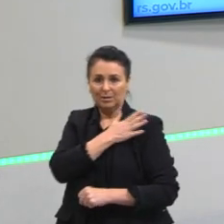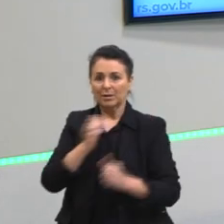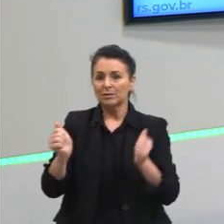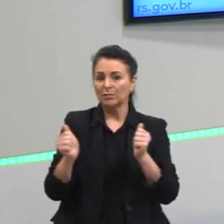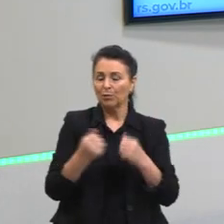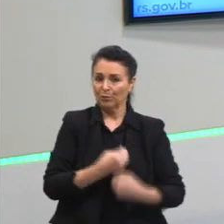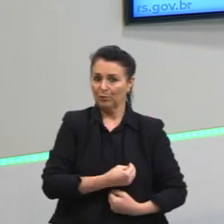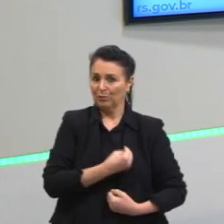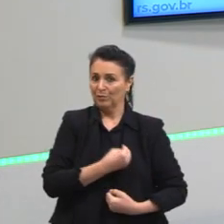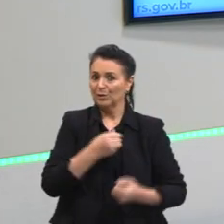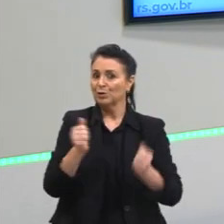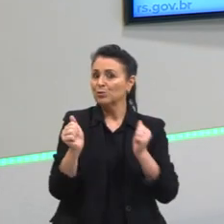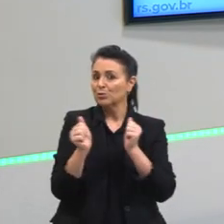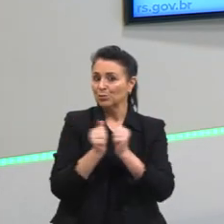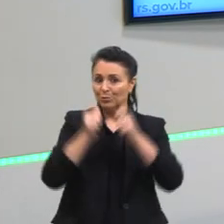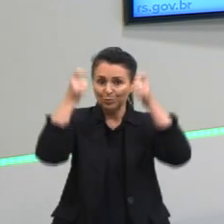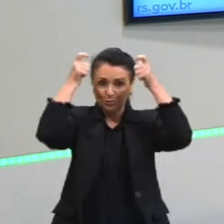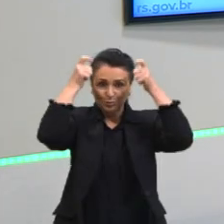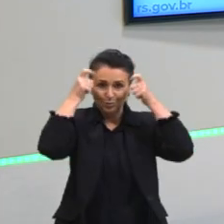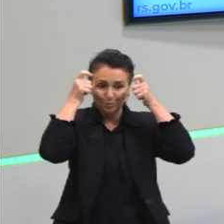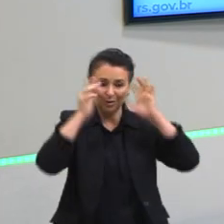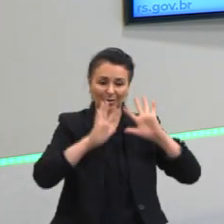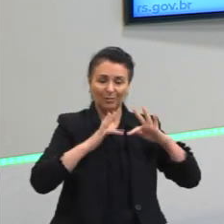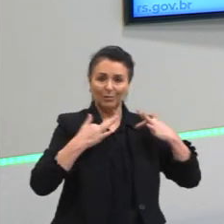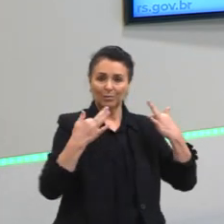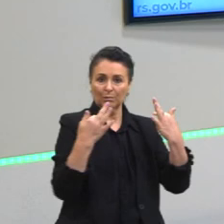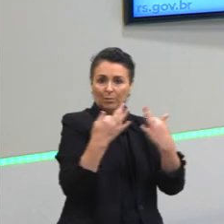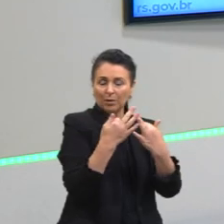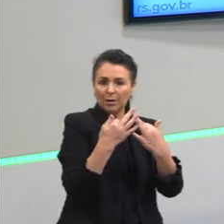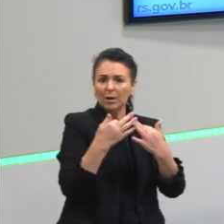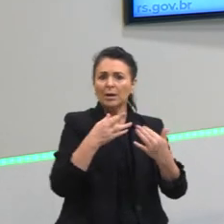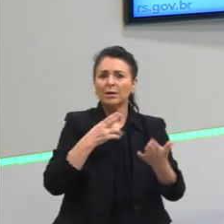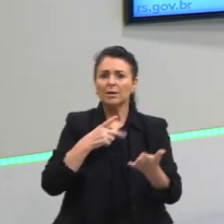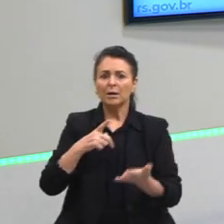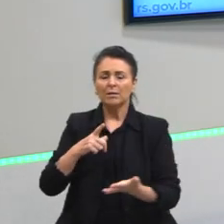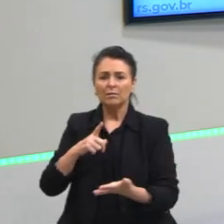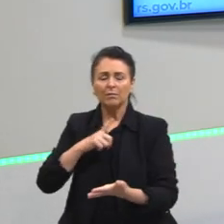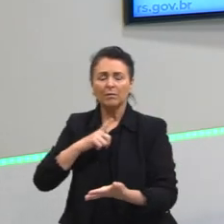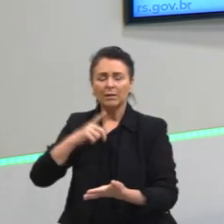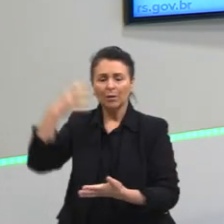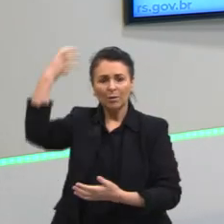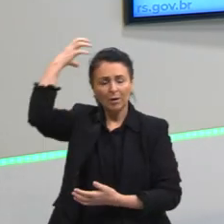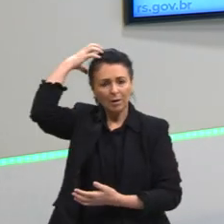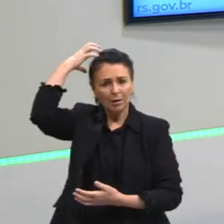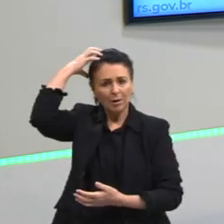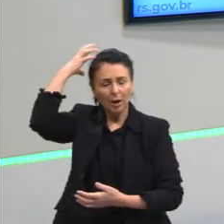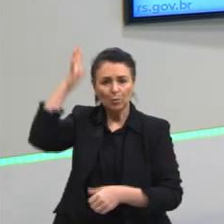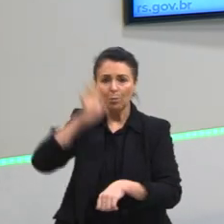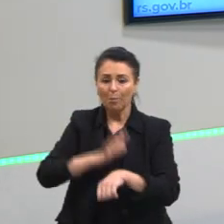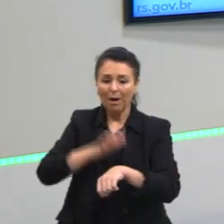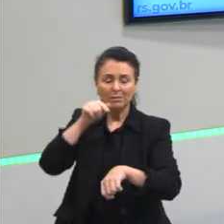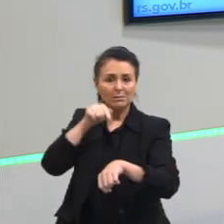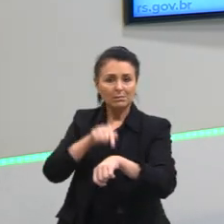e ele vai ter um dos reinados mais longos de toda a história, vai ser um dos reis mais poderosos e aí um dos maiores